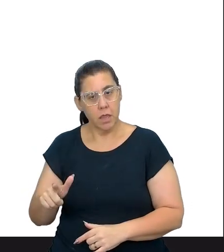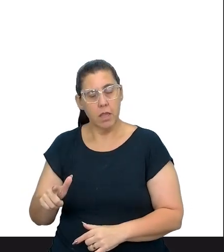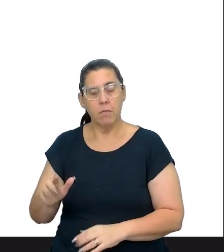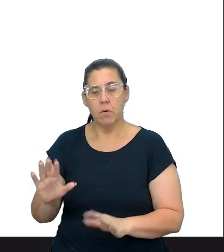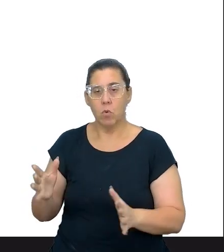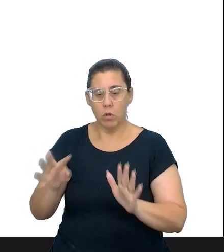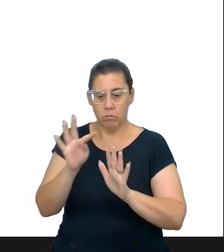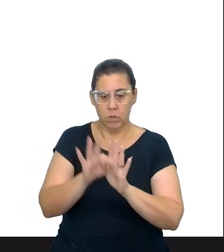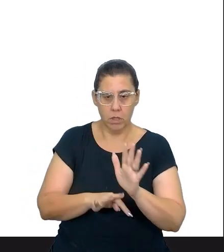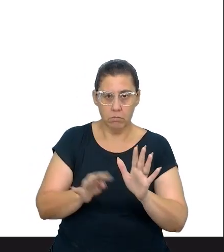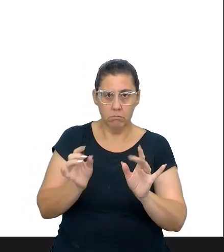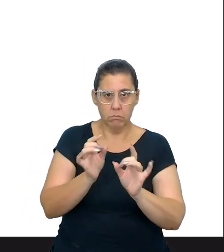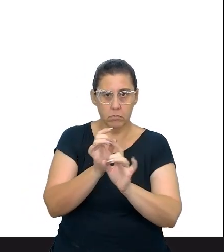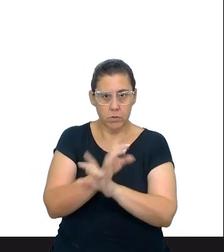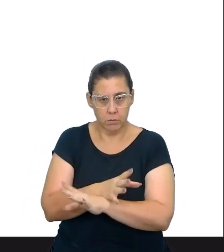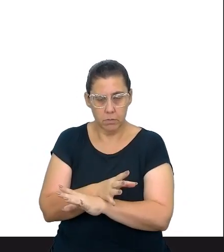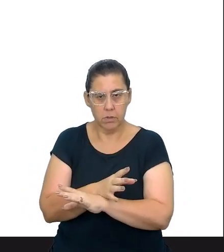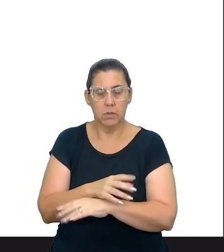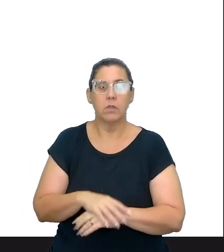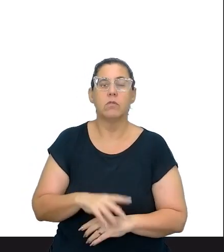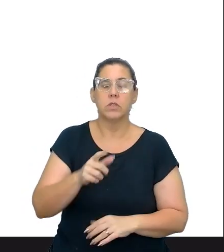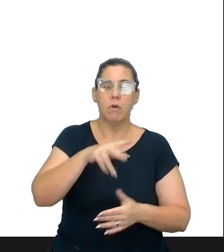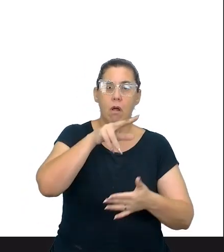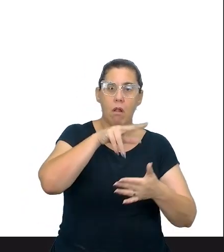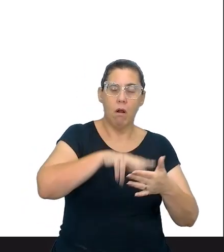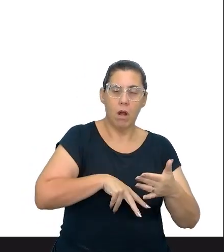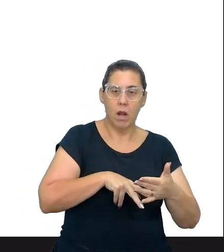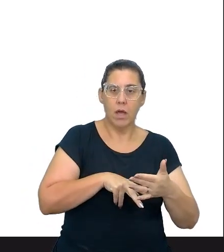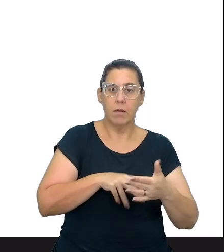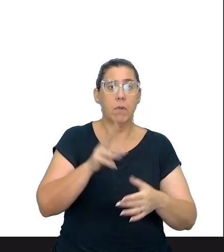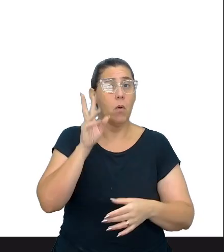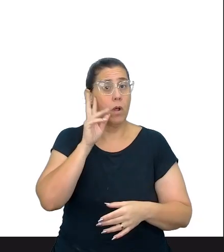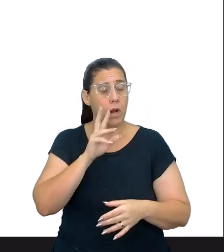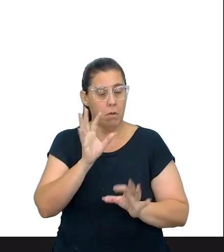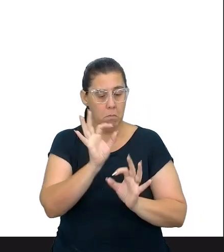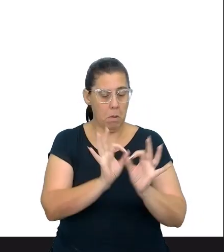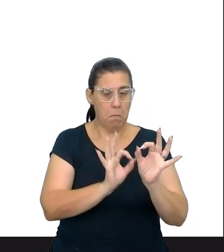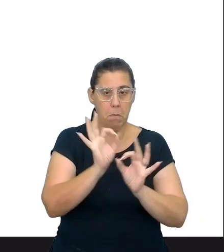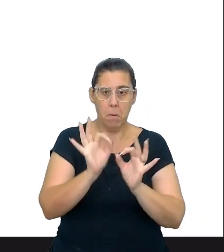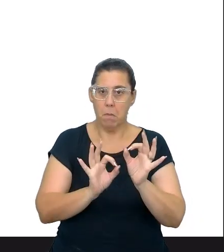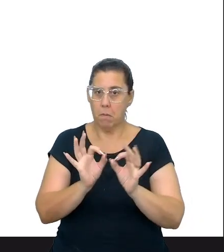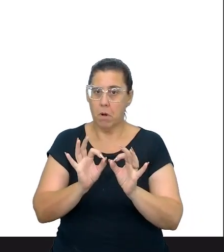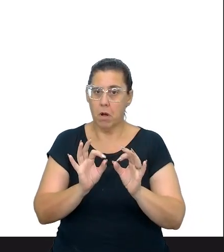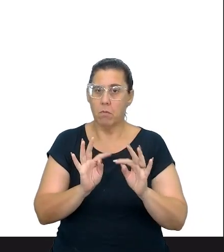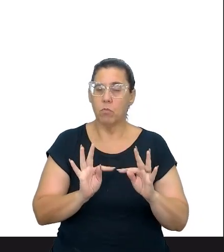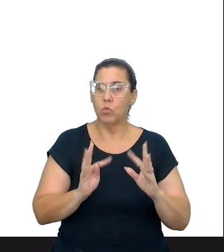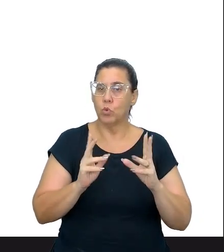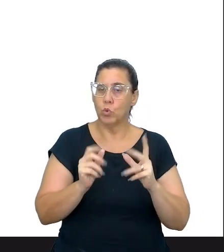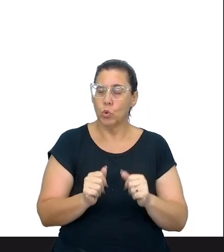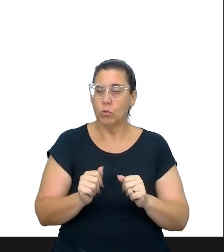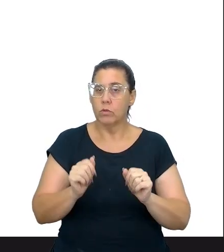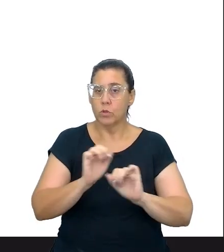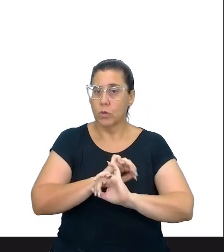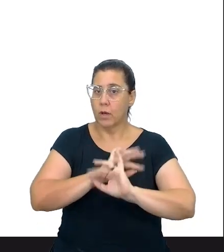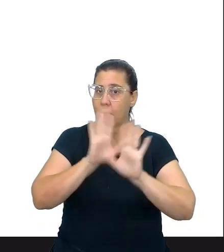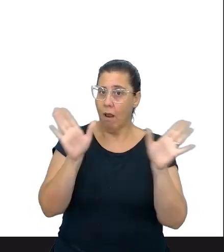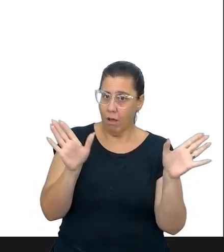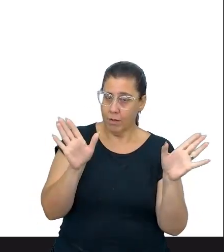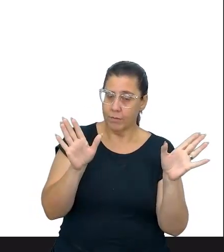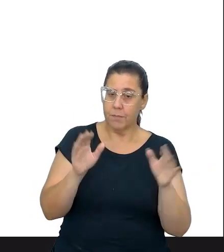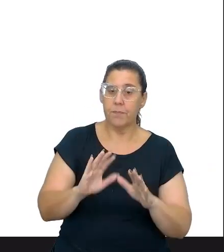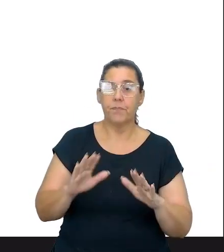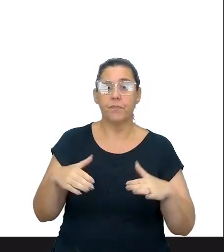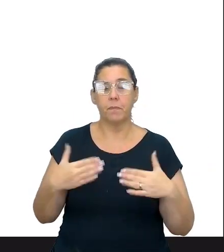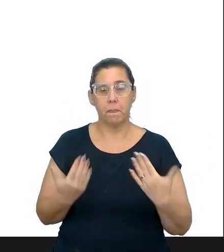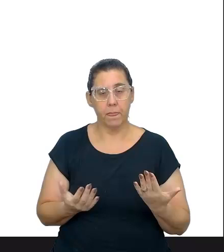terminar seu texto, será lido por algum estudante da turma, por isso, lembre-se de organizar as ideias de forma clara e coerente. Então, para